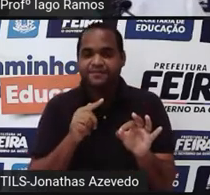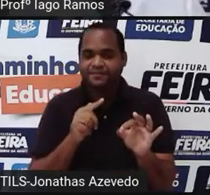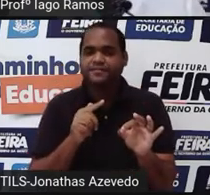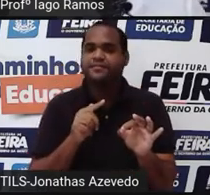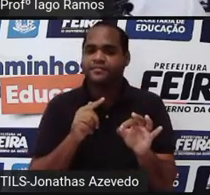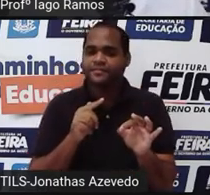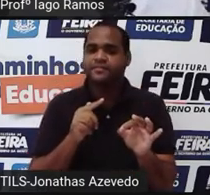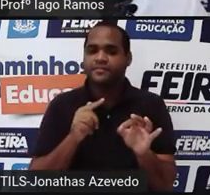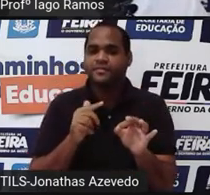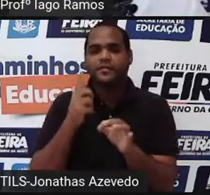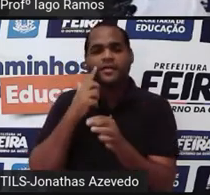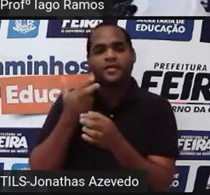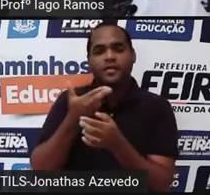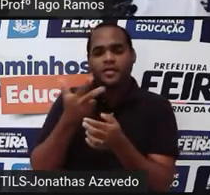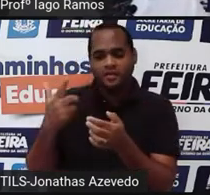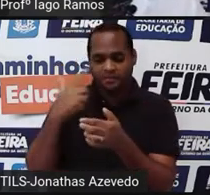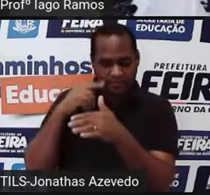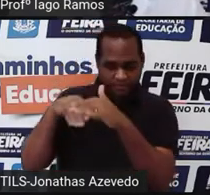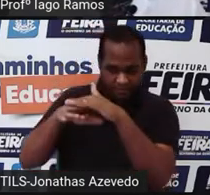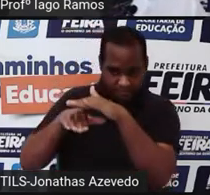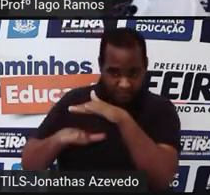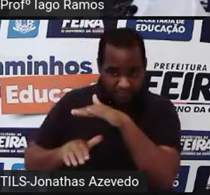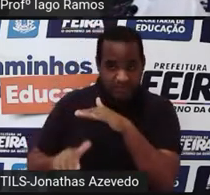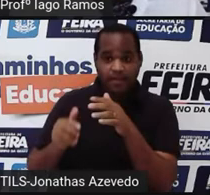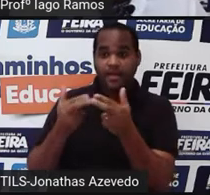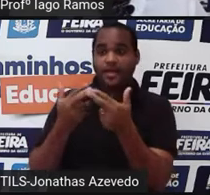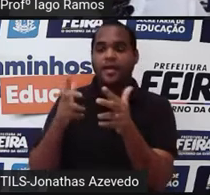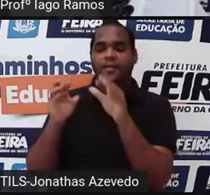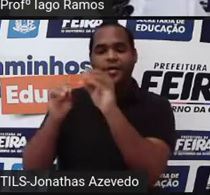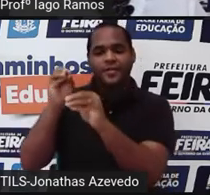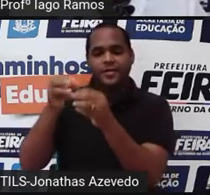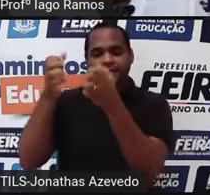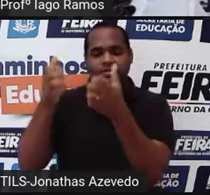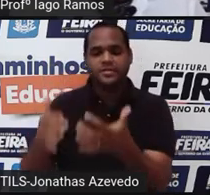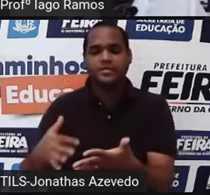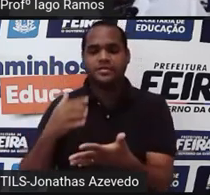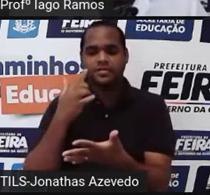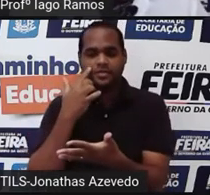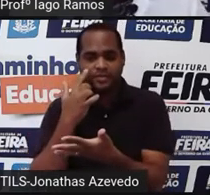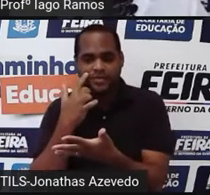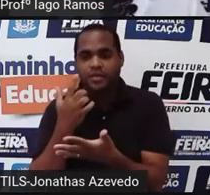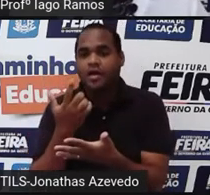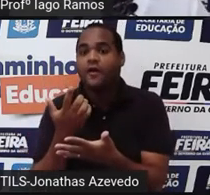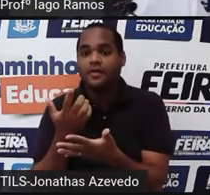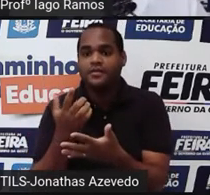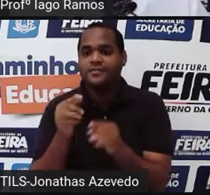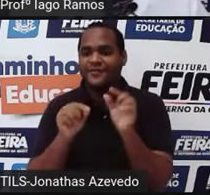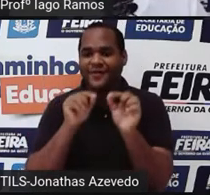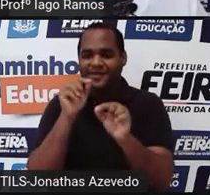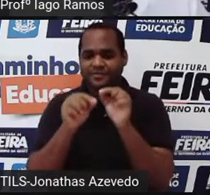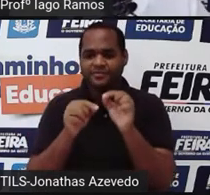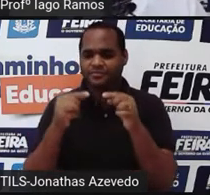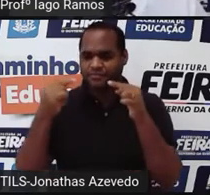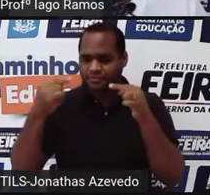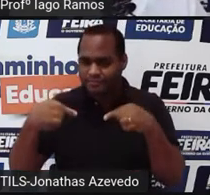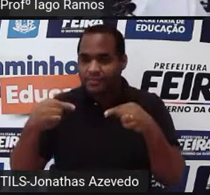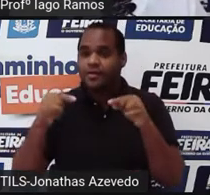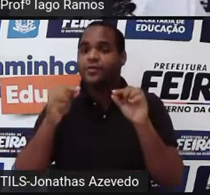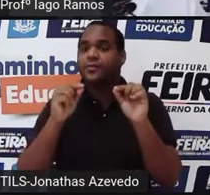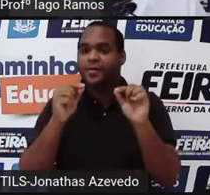quantos documentos tem nessa pasta? Bom, olha só, não é um desafio,